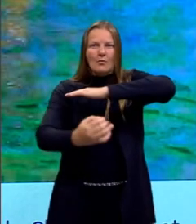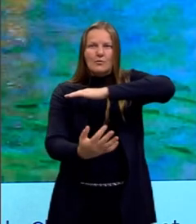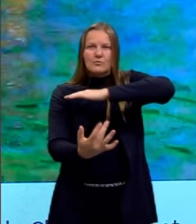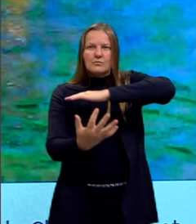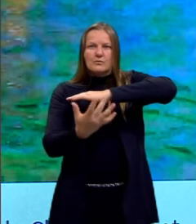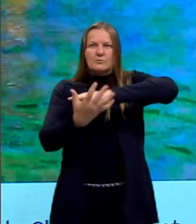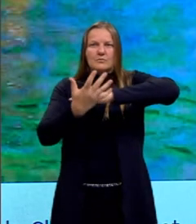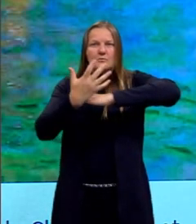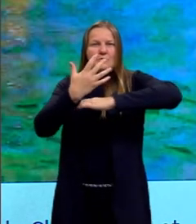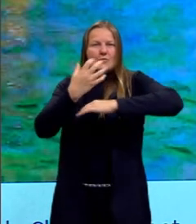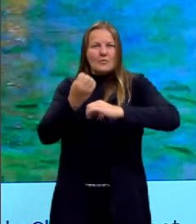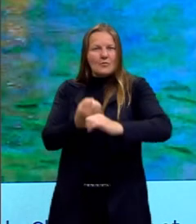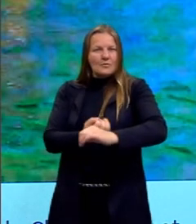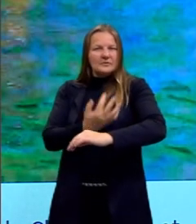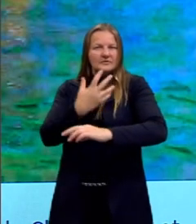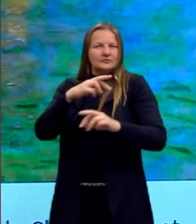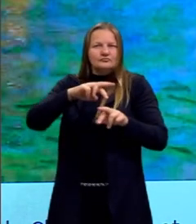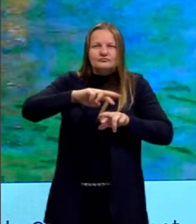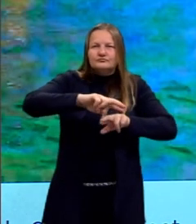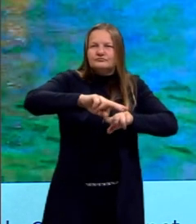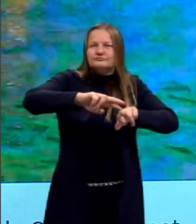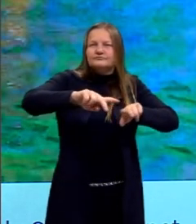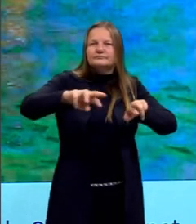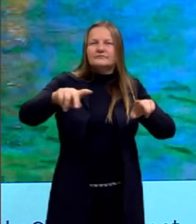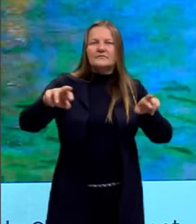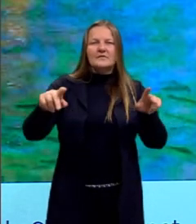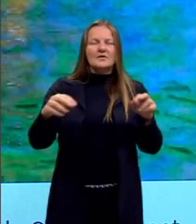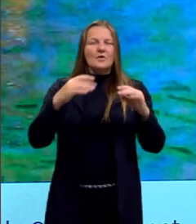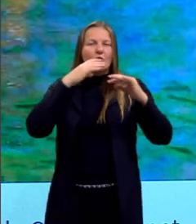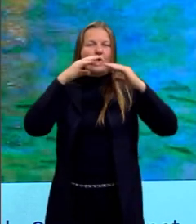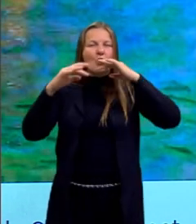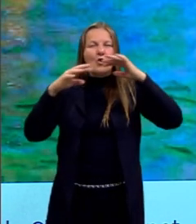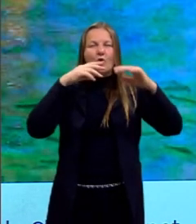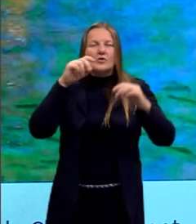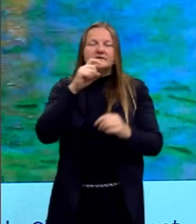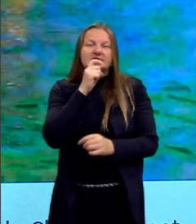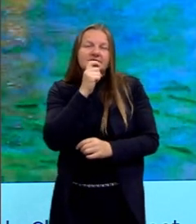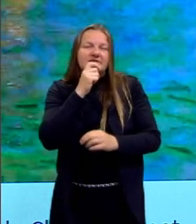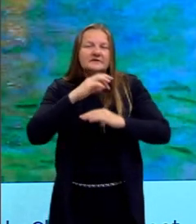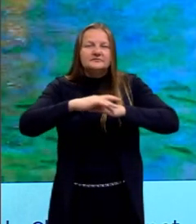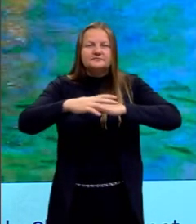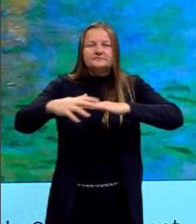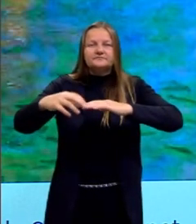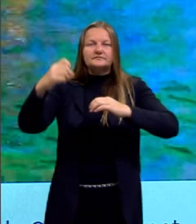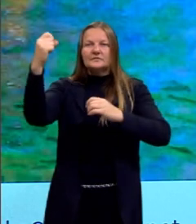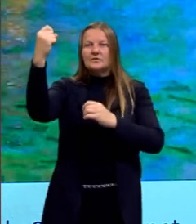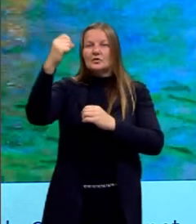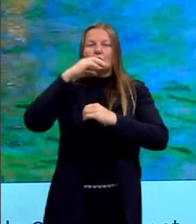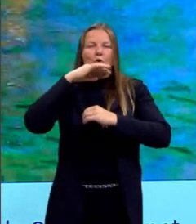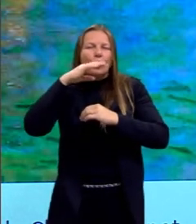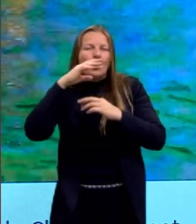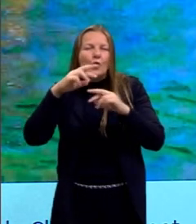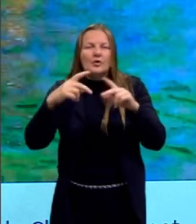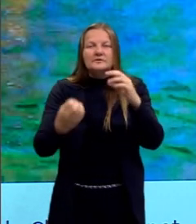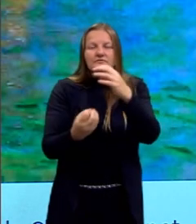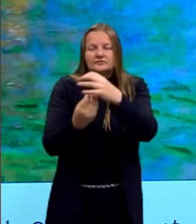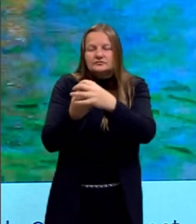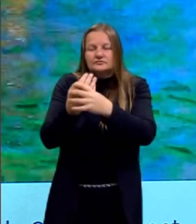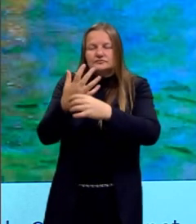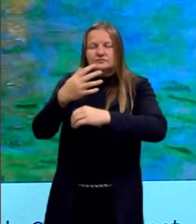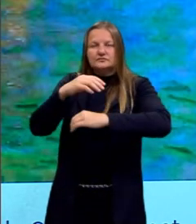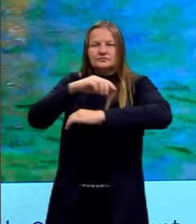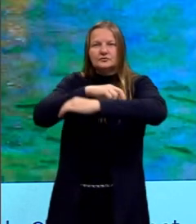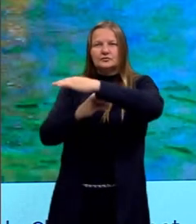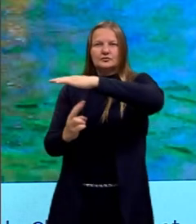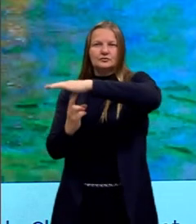ela cria uma diversidade de tonalidade no verde, nas cores das plantas, das flores que estão no